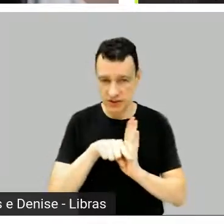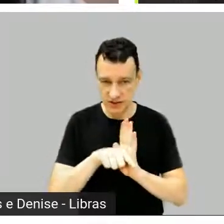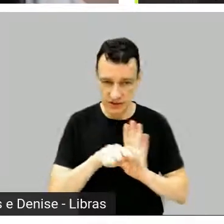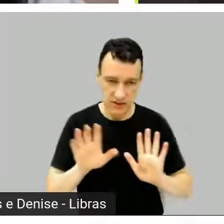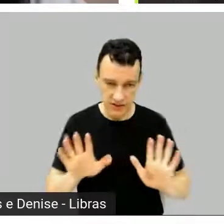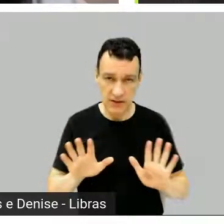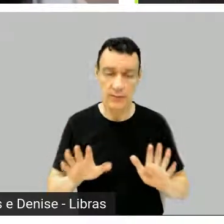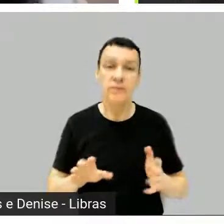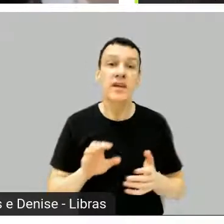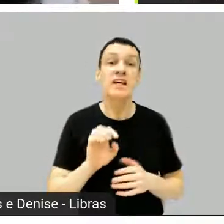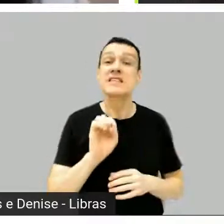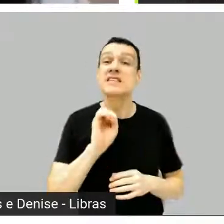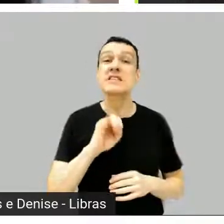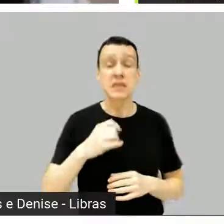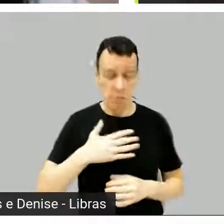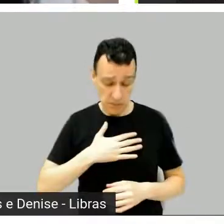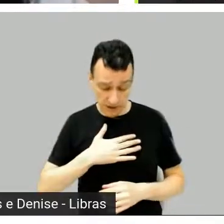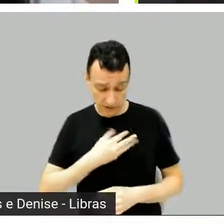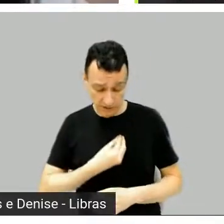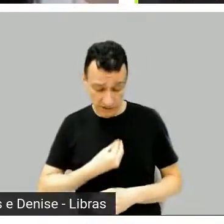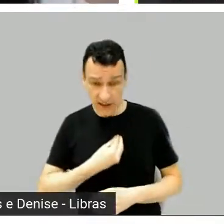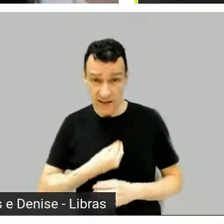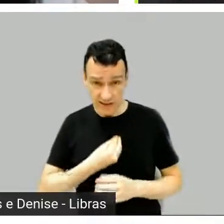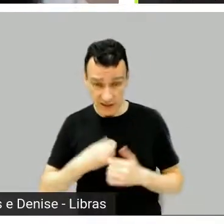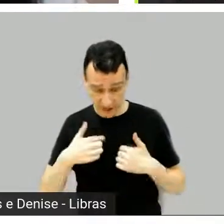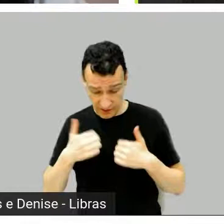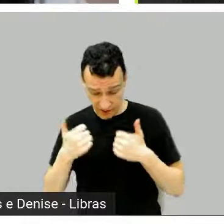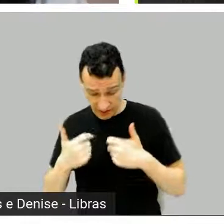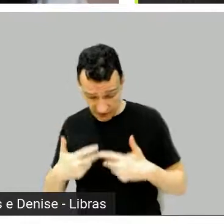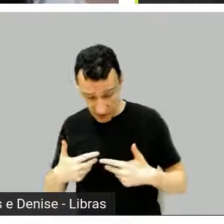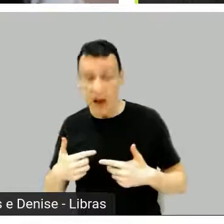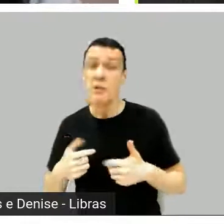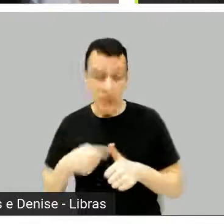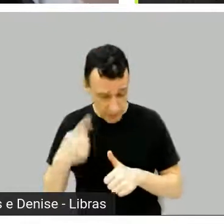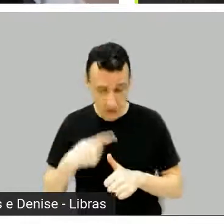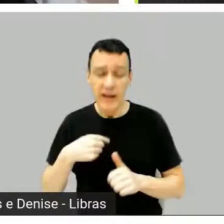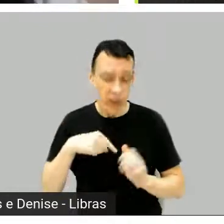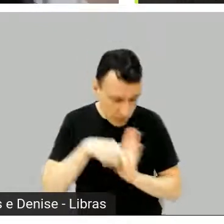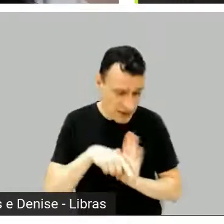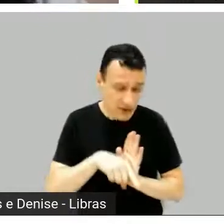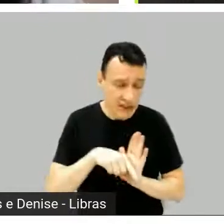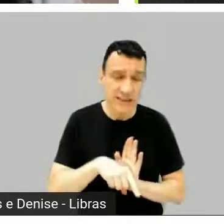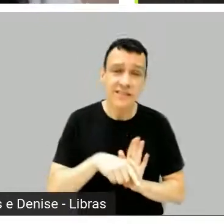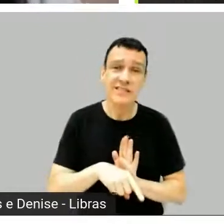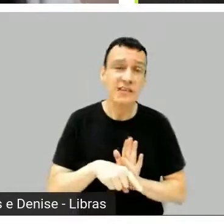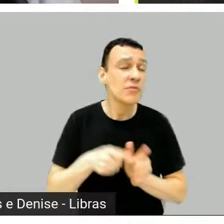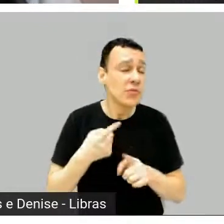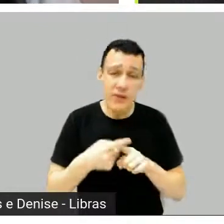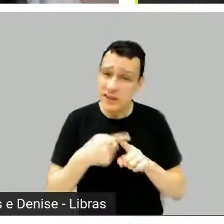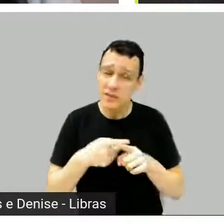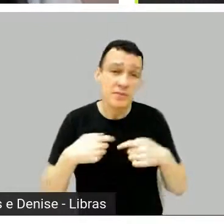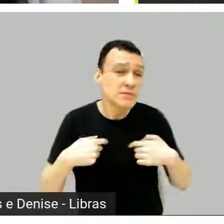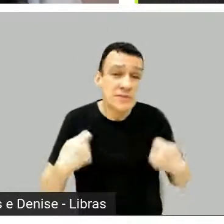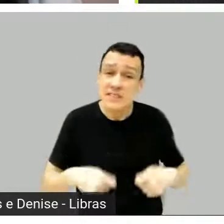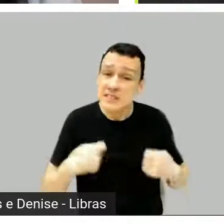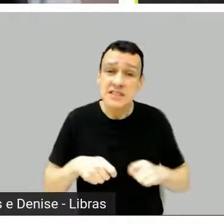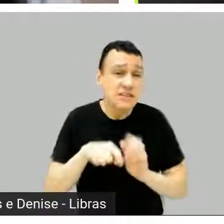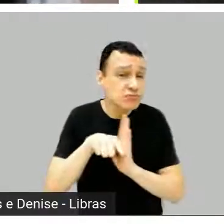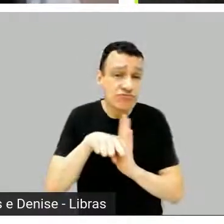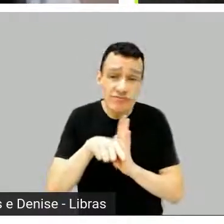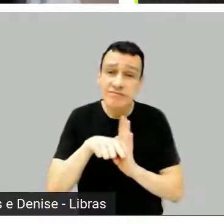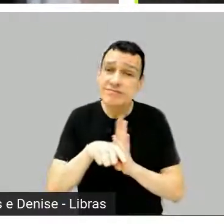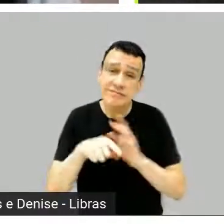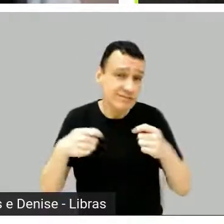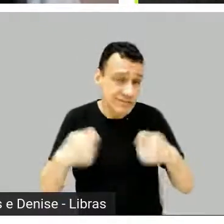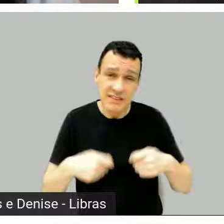autobiográfico, eu ia fazer pesquisa sobre mim. Eu ia, sei lá, procurar pessoas que me conhecem, perguntar o que histórias